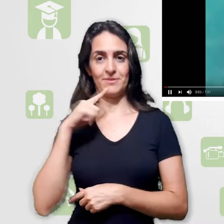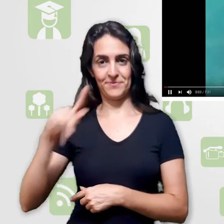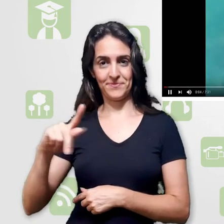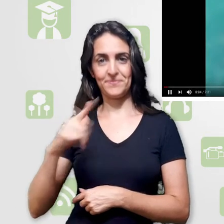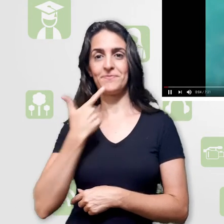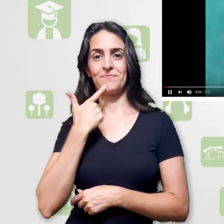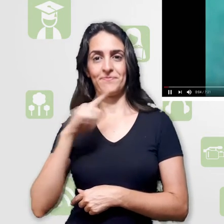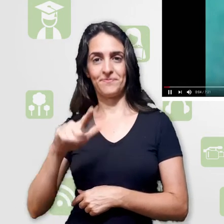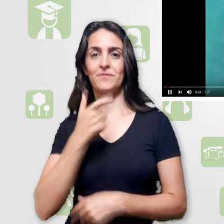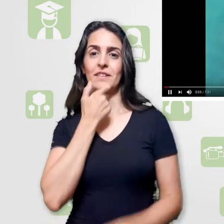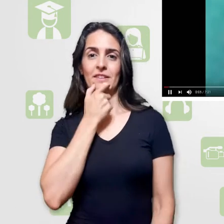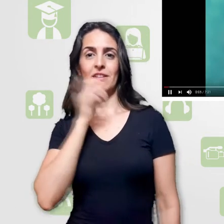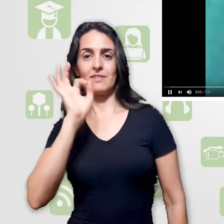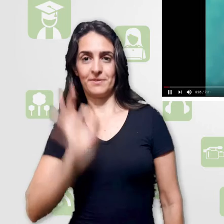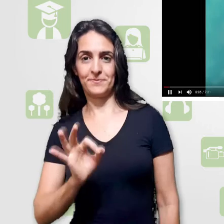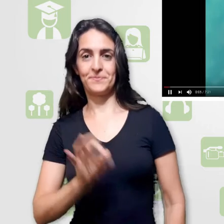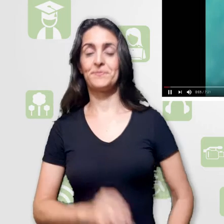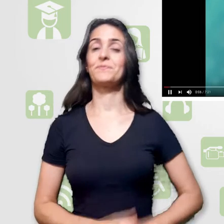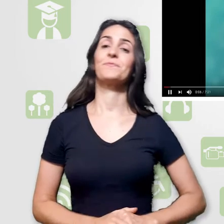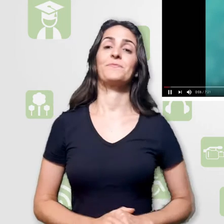está em inglês, tá certo?